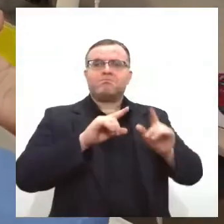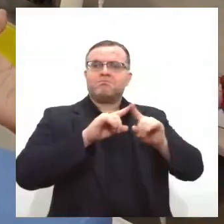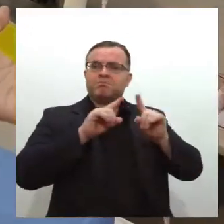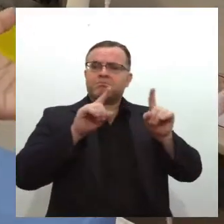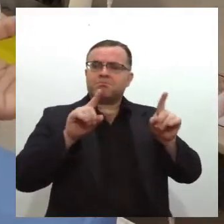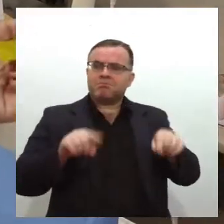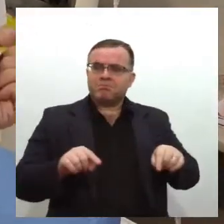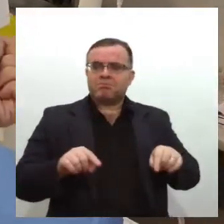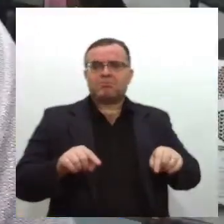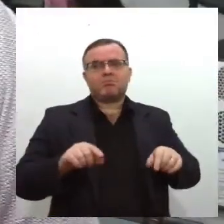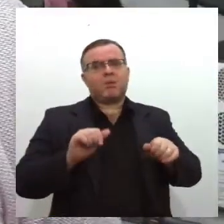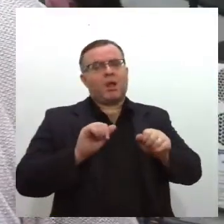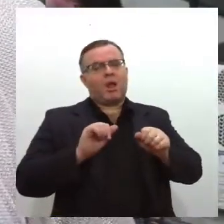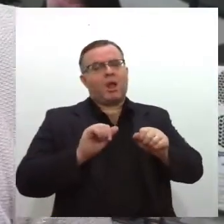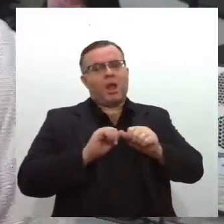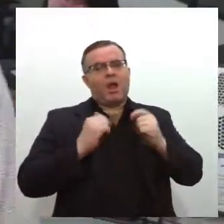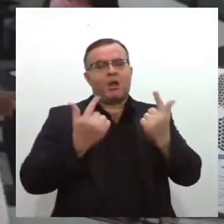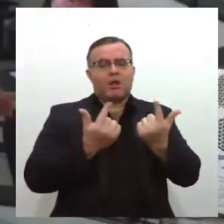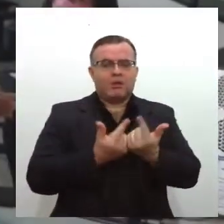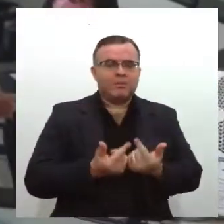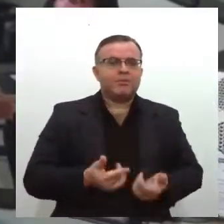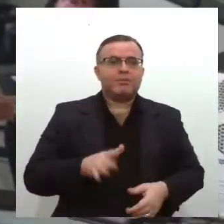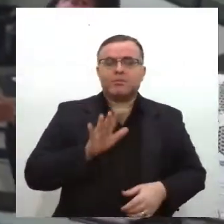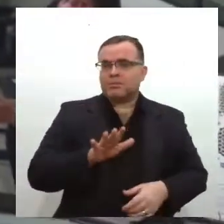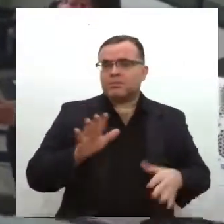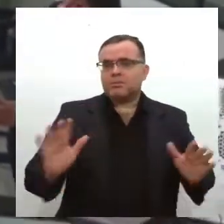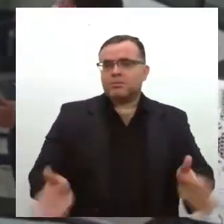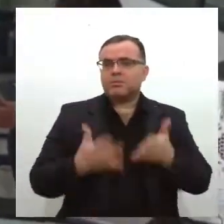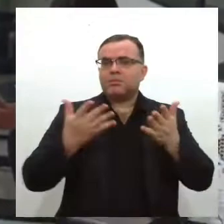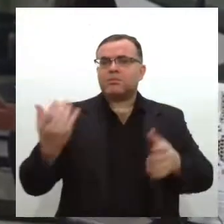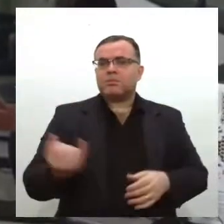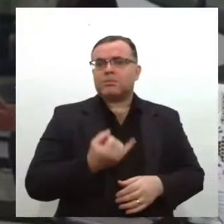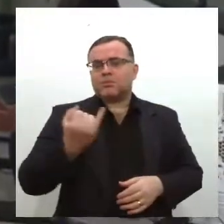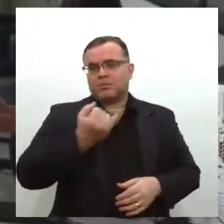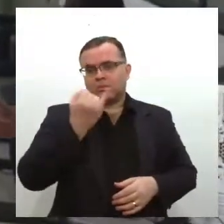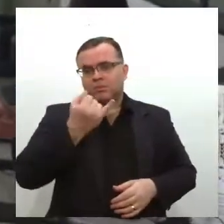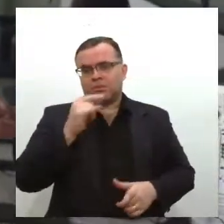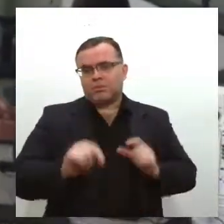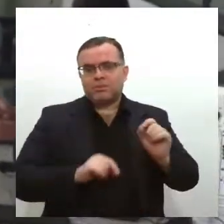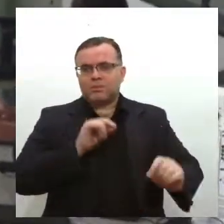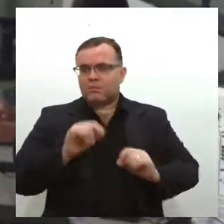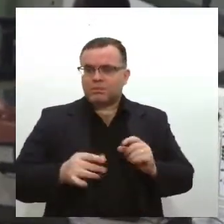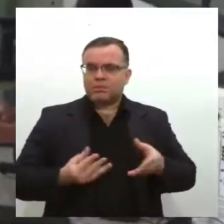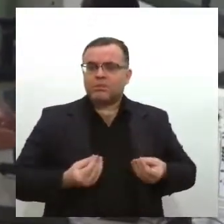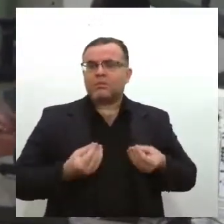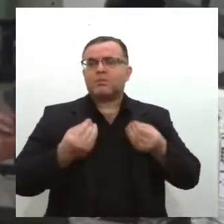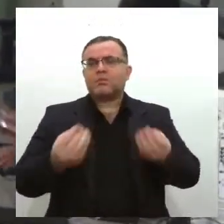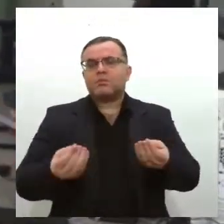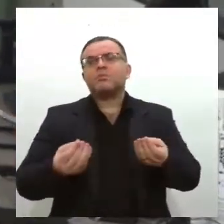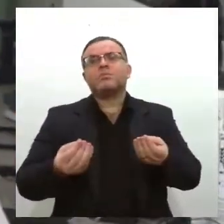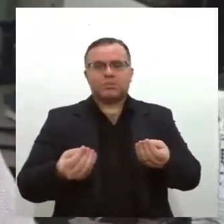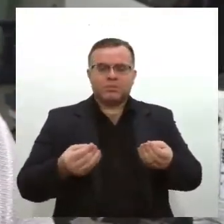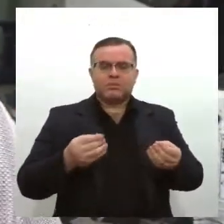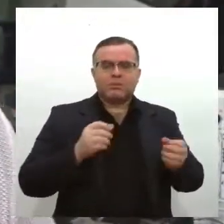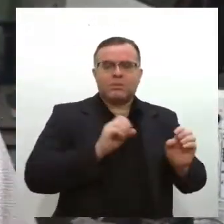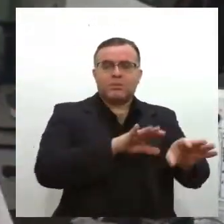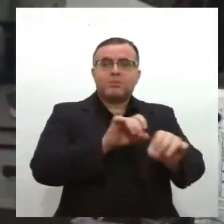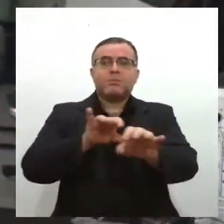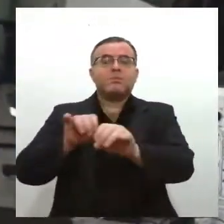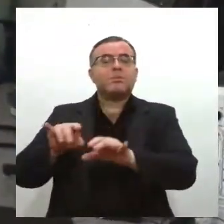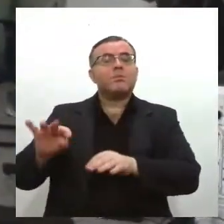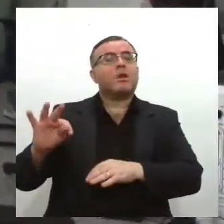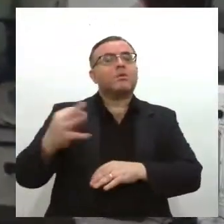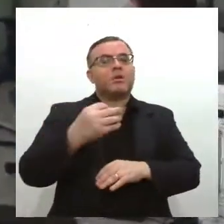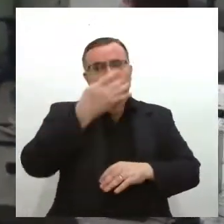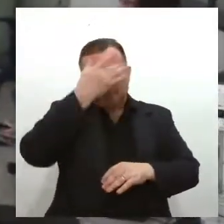realização desta campanha. Eu acho que é um incentivo promissor, que vai dar muitos frutos, eu não tenho dúvida disso. À medida